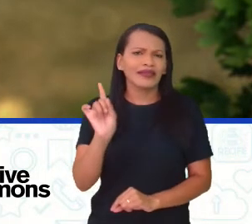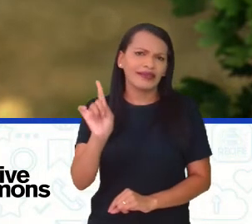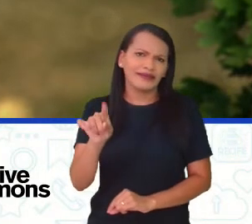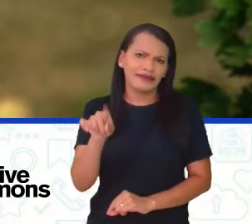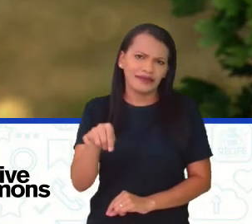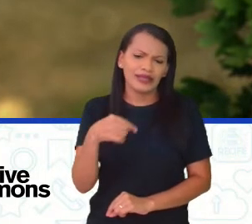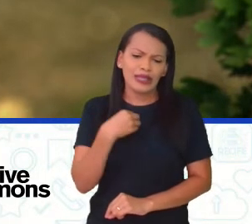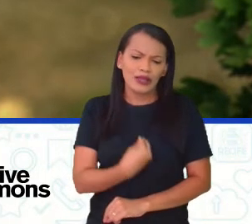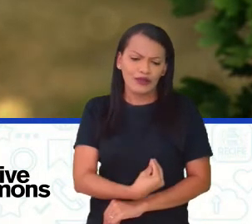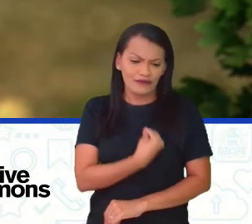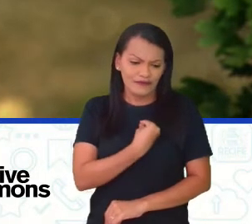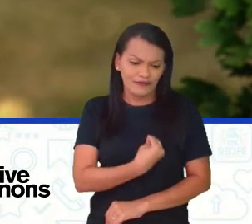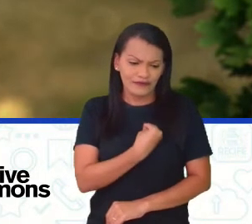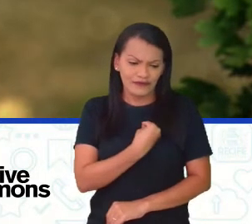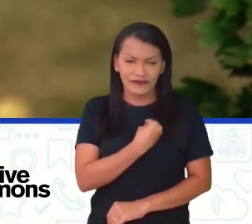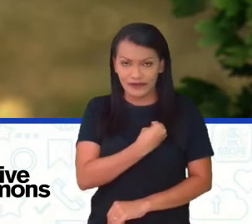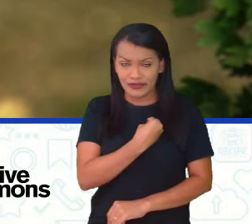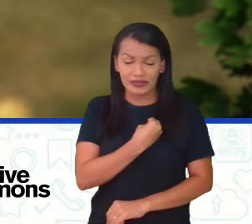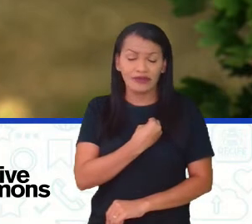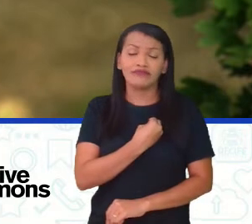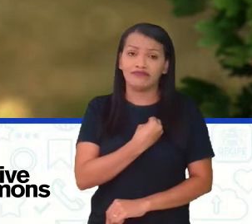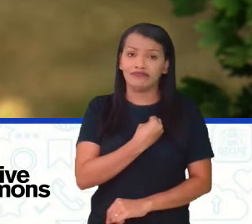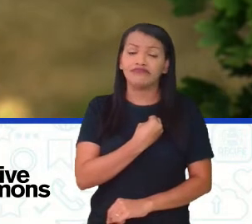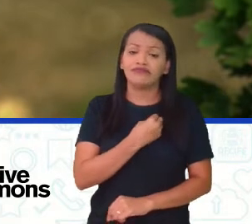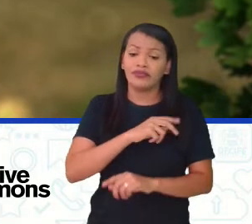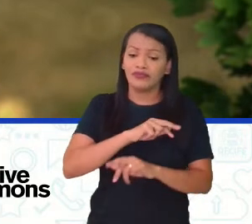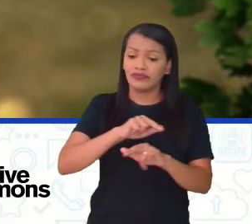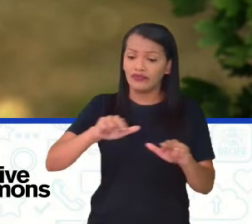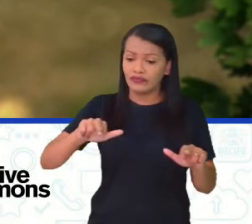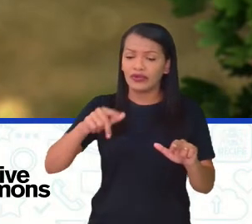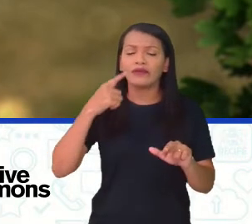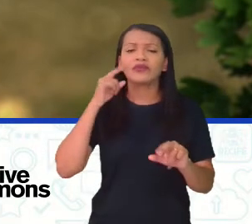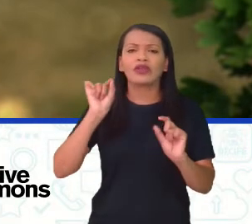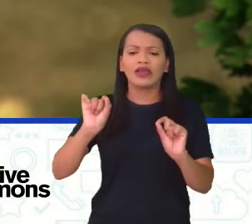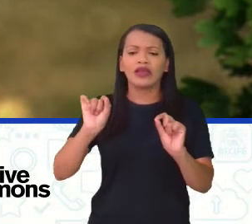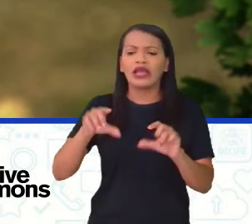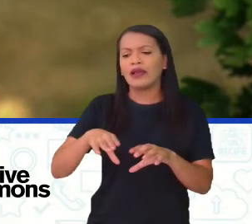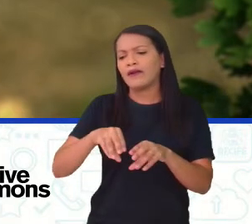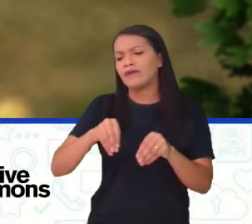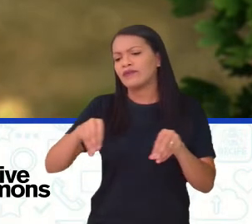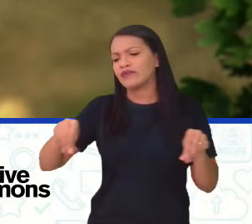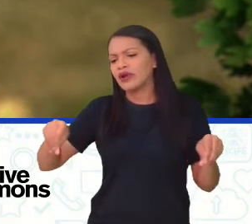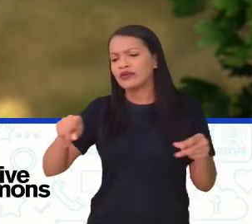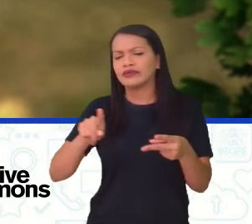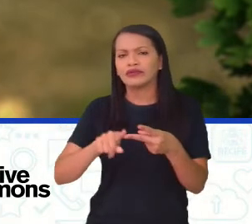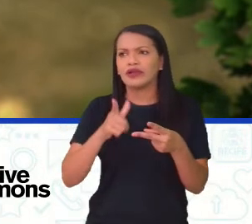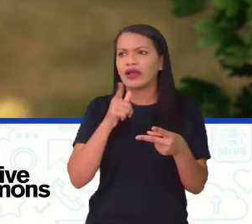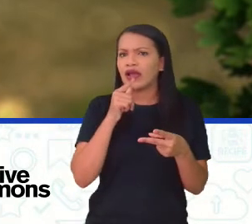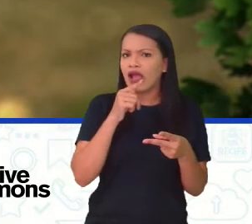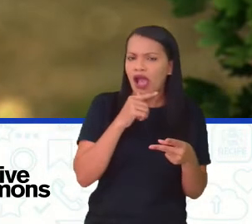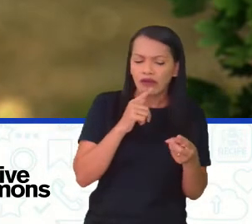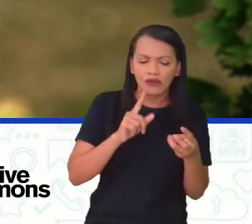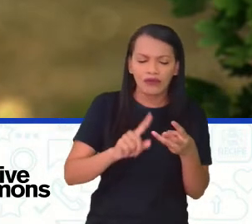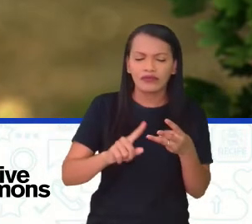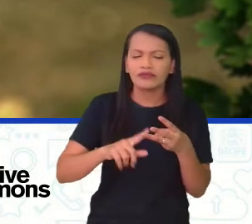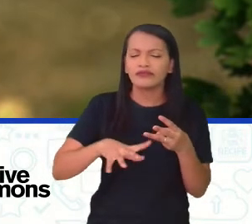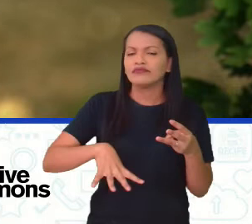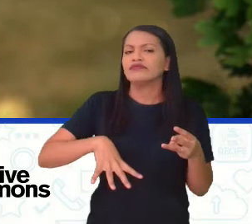essa biosfera? Vai ser o quê? O solo, a água, o ar